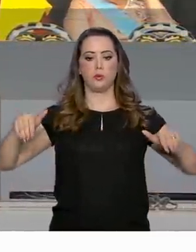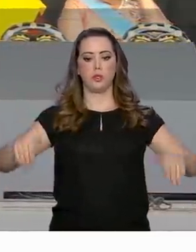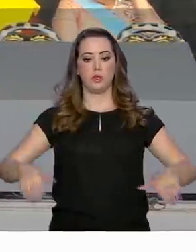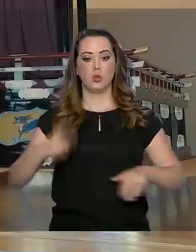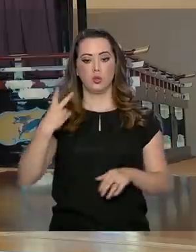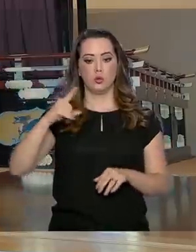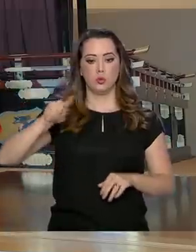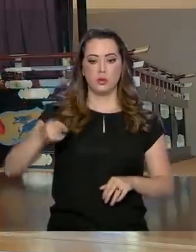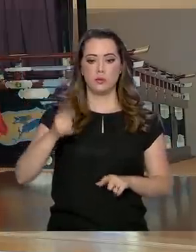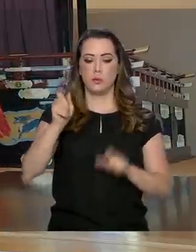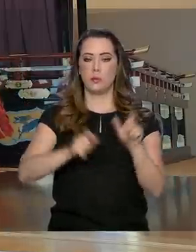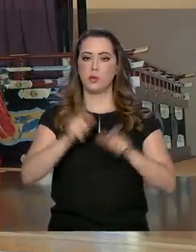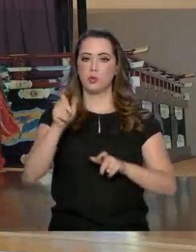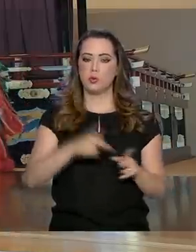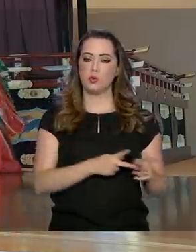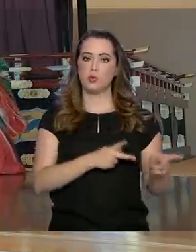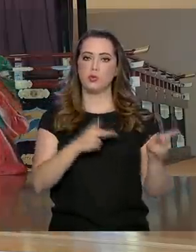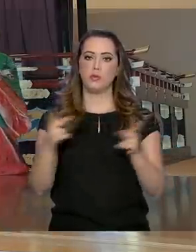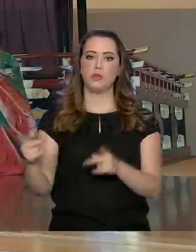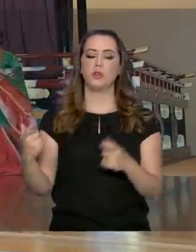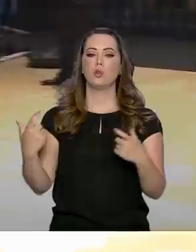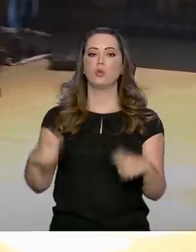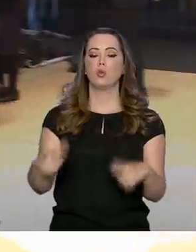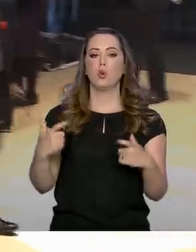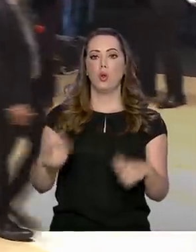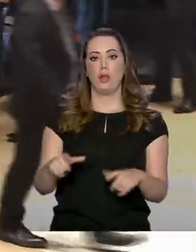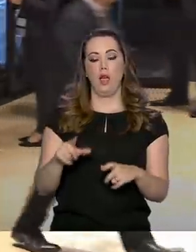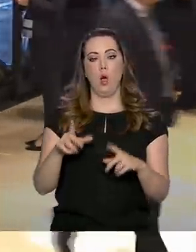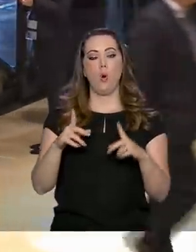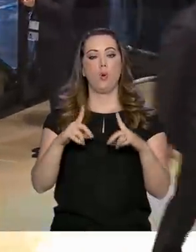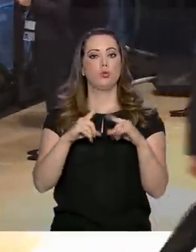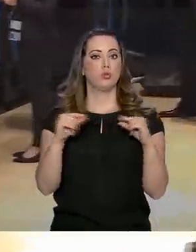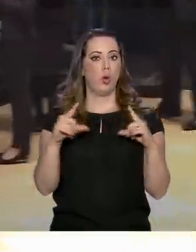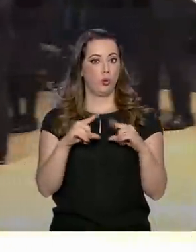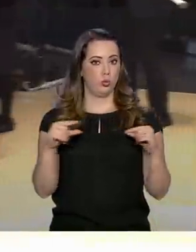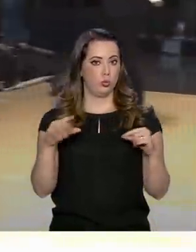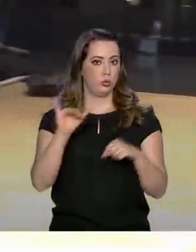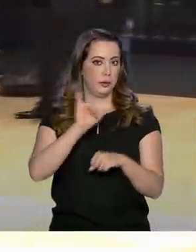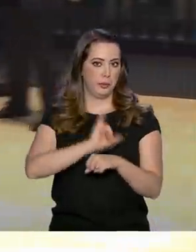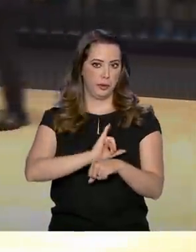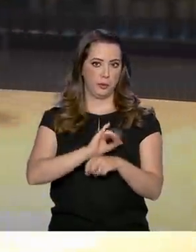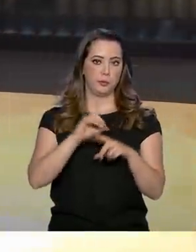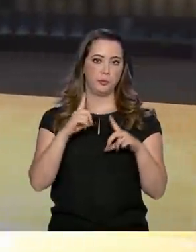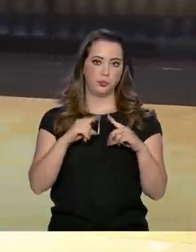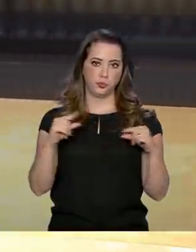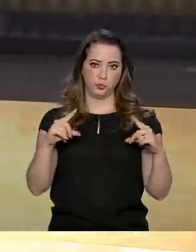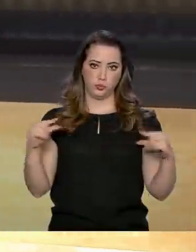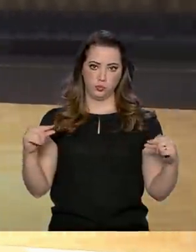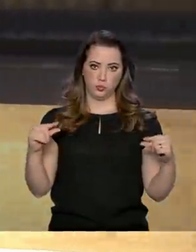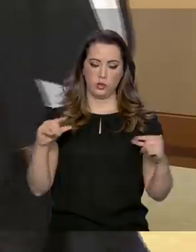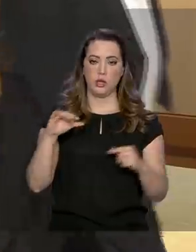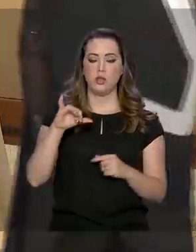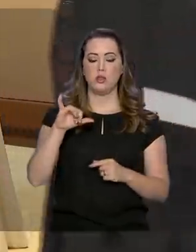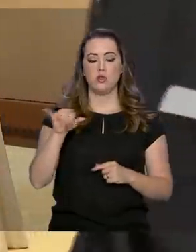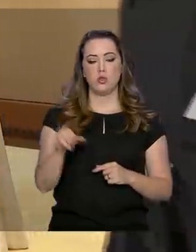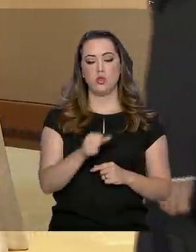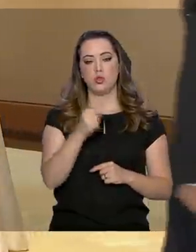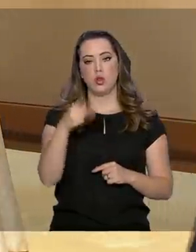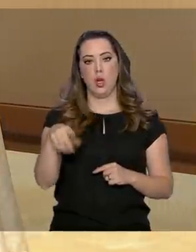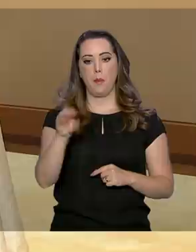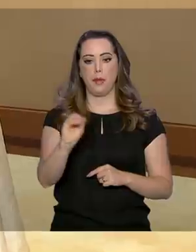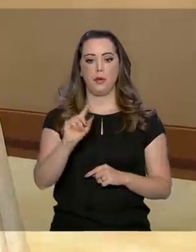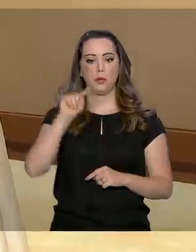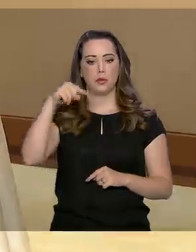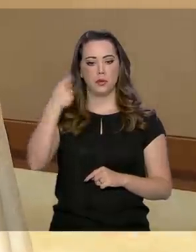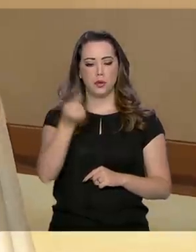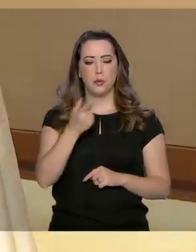mil convidados no Palácio Imperial de Tóquio. No fim do dia, o presidente Bolsonaro e outras autoridades participaram de um